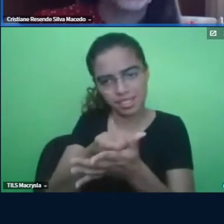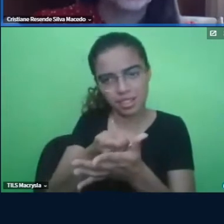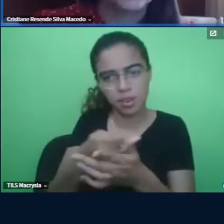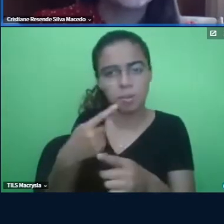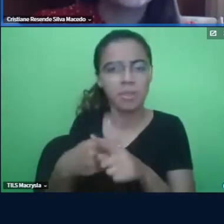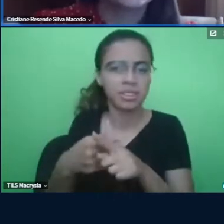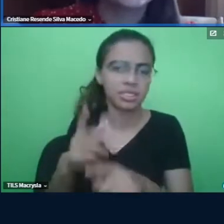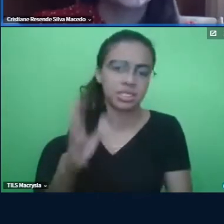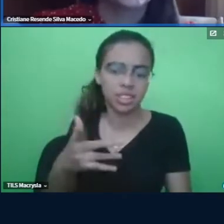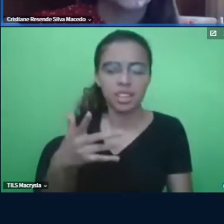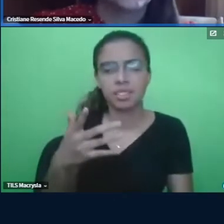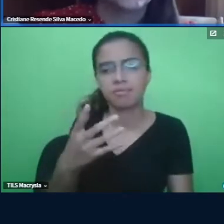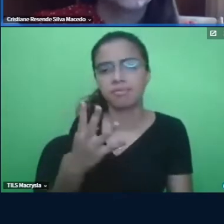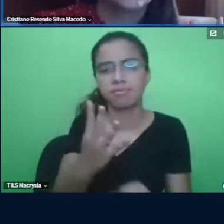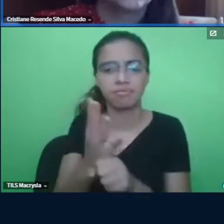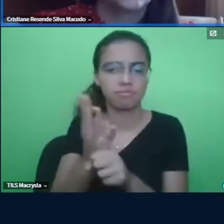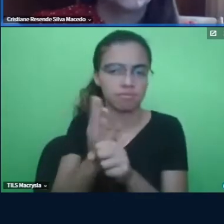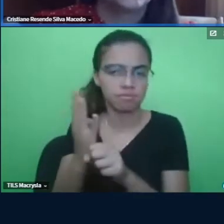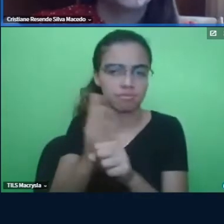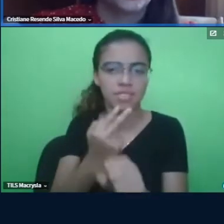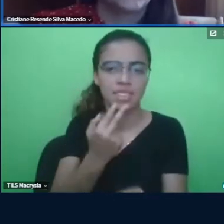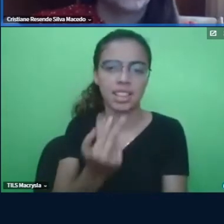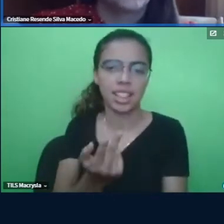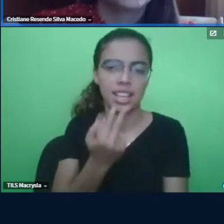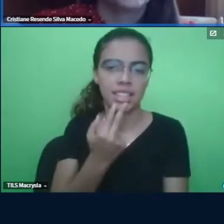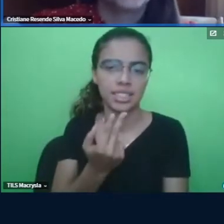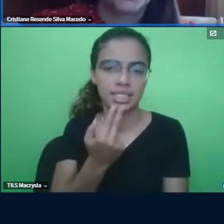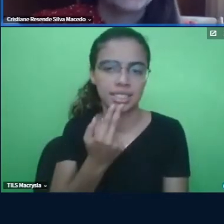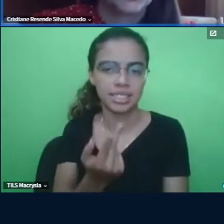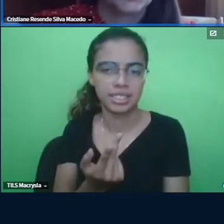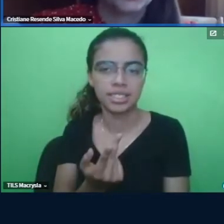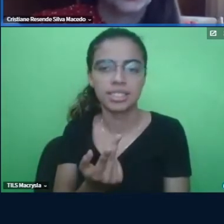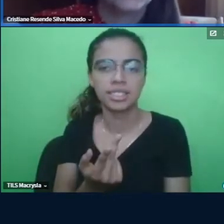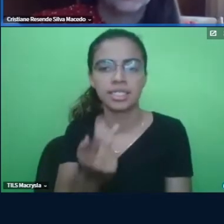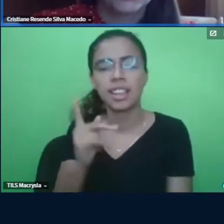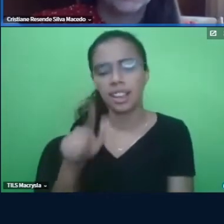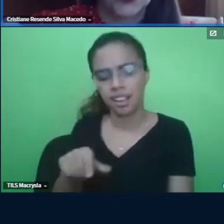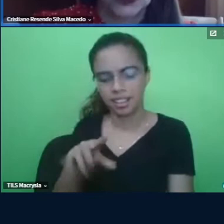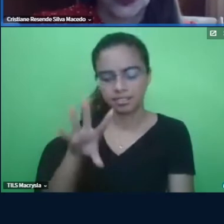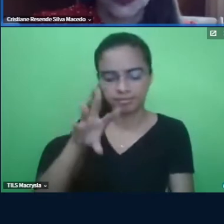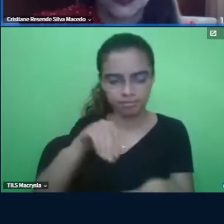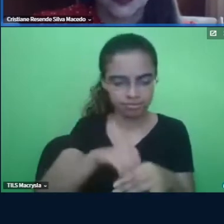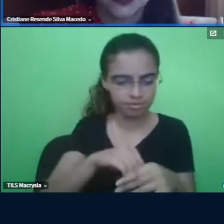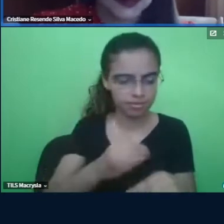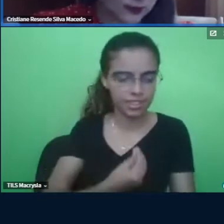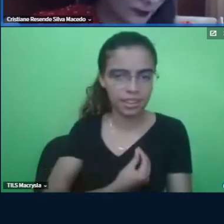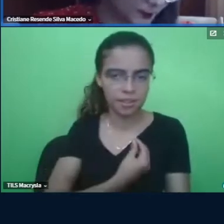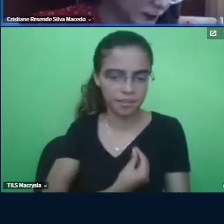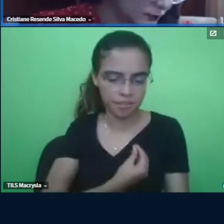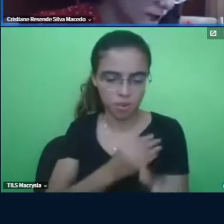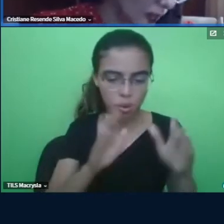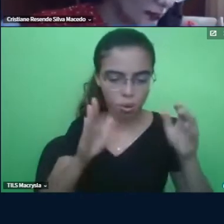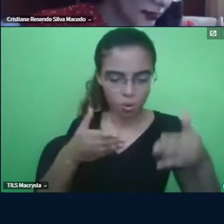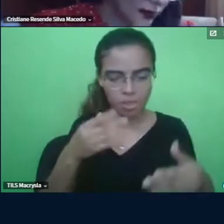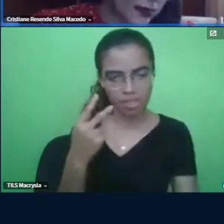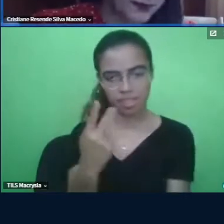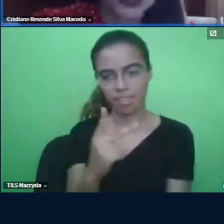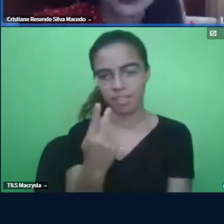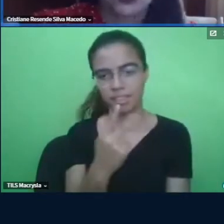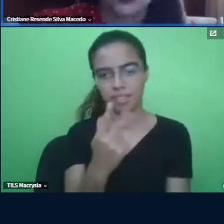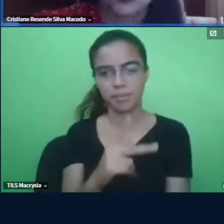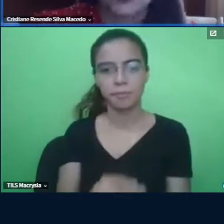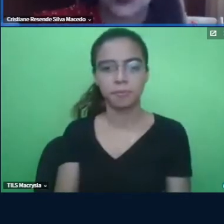anos de inglês, né? É uma coisa muito presente, né? Essa falta de concentração. Sim.